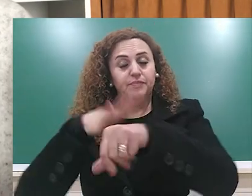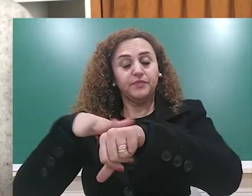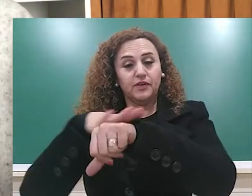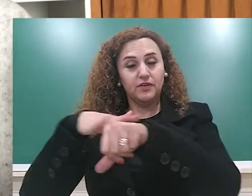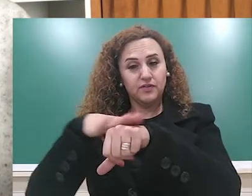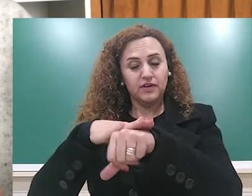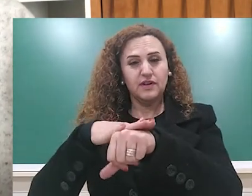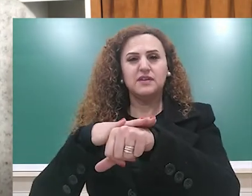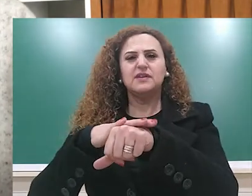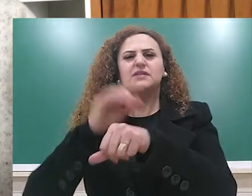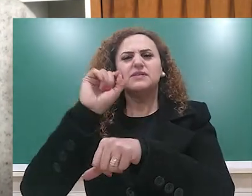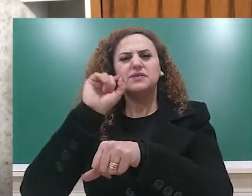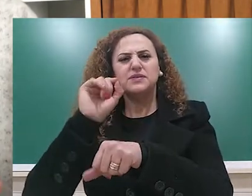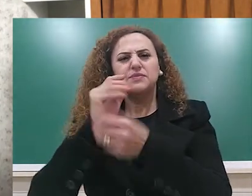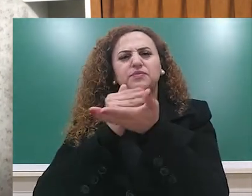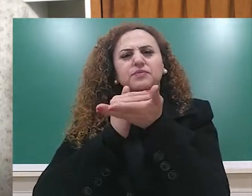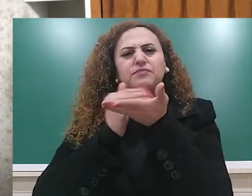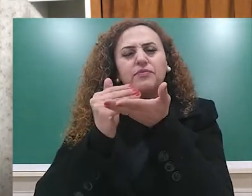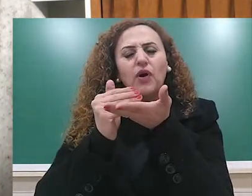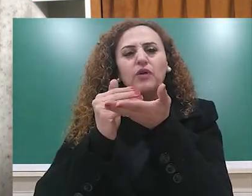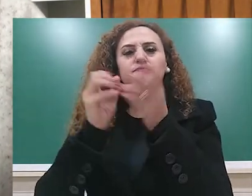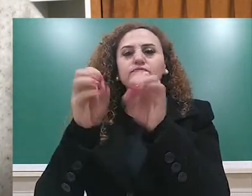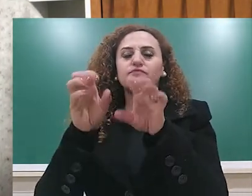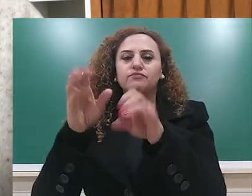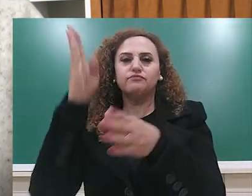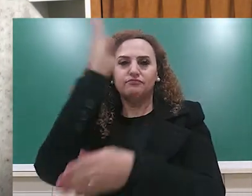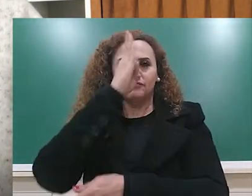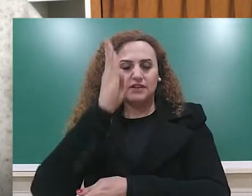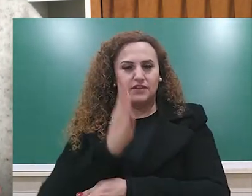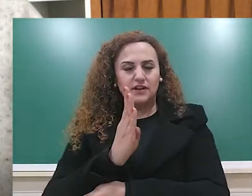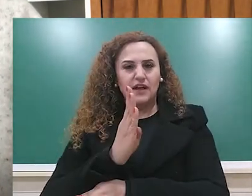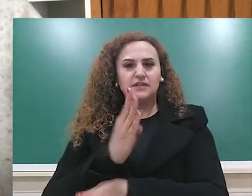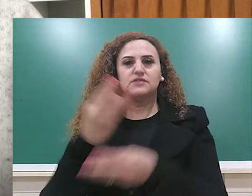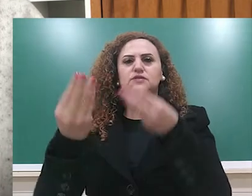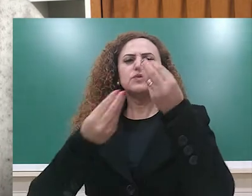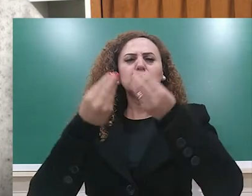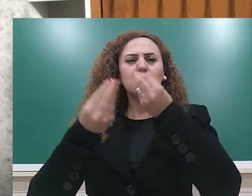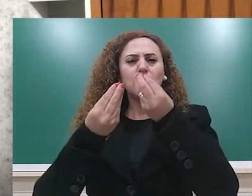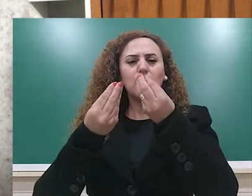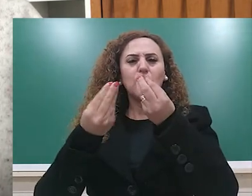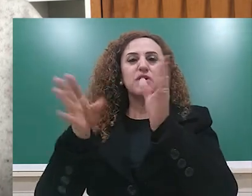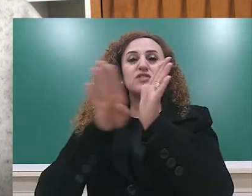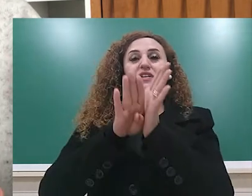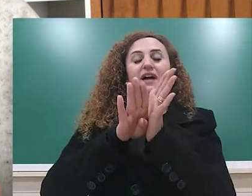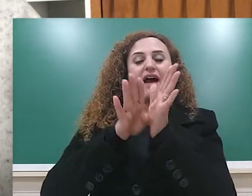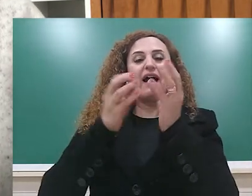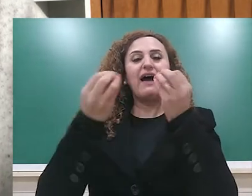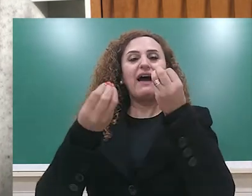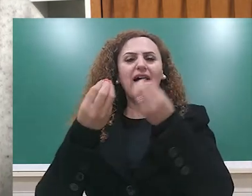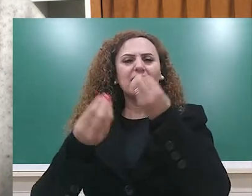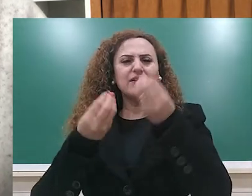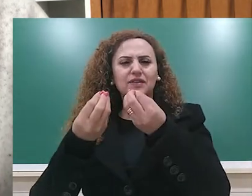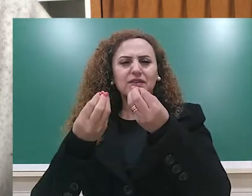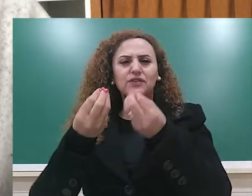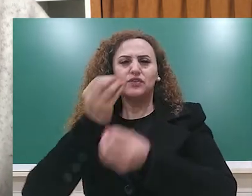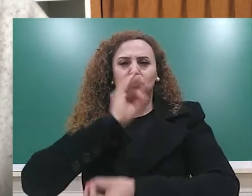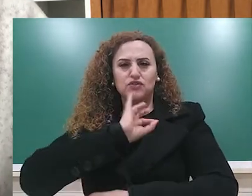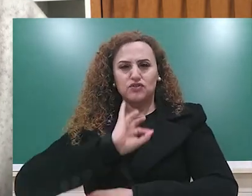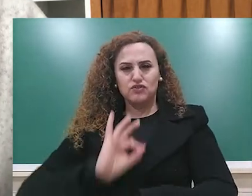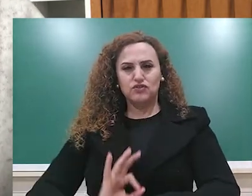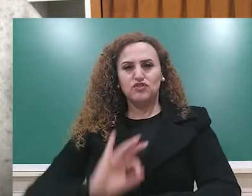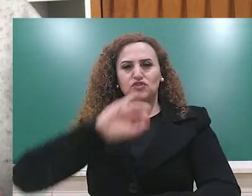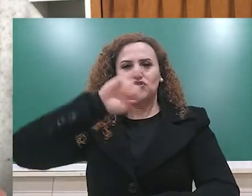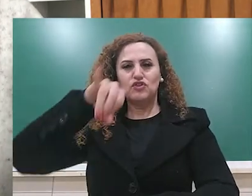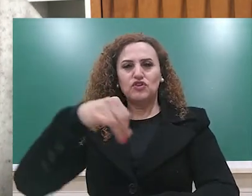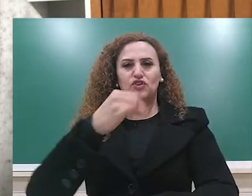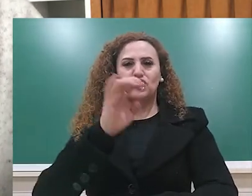primórdios da educação brasileira com a chegada e a implementação das escolas jesuíticas. Os jesuítas foram